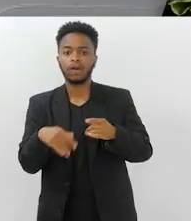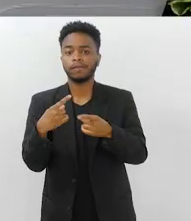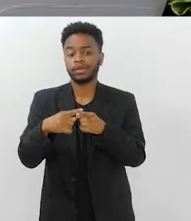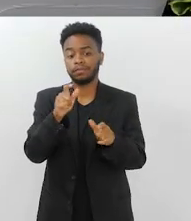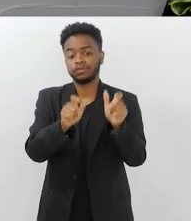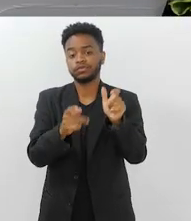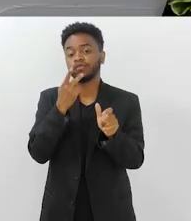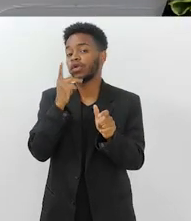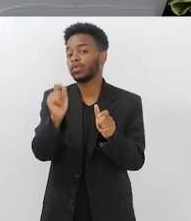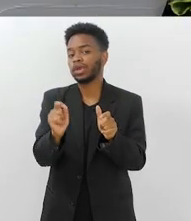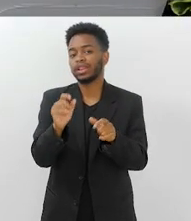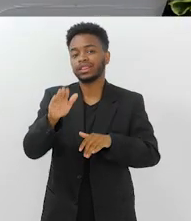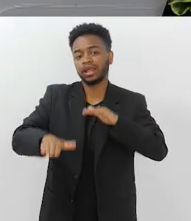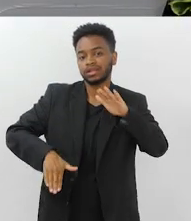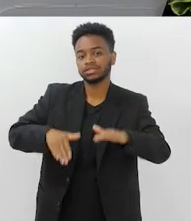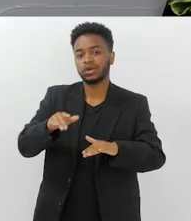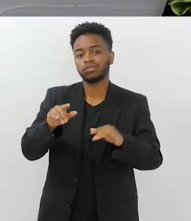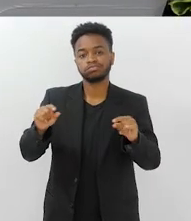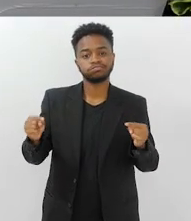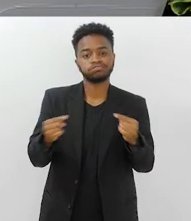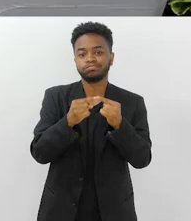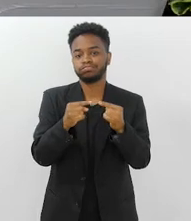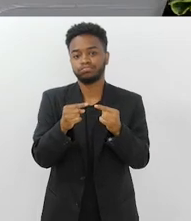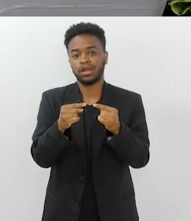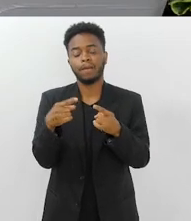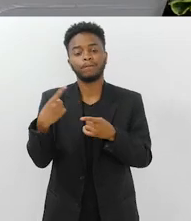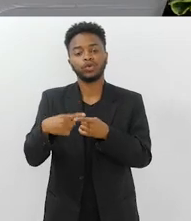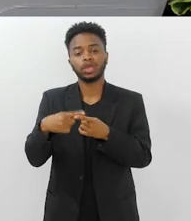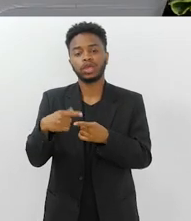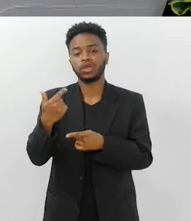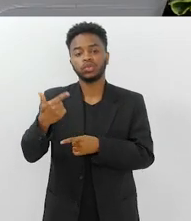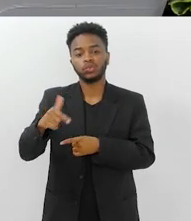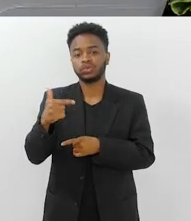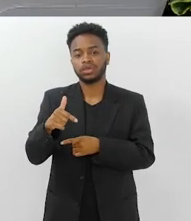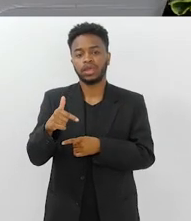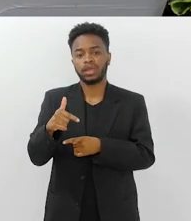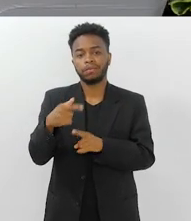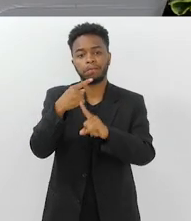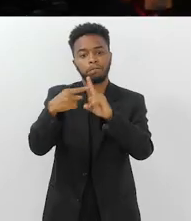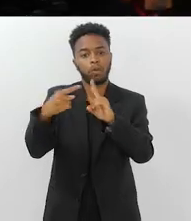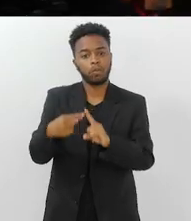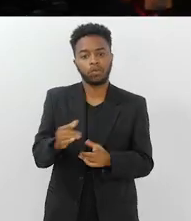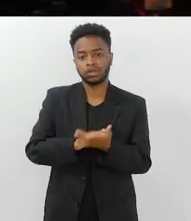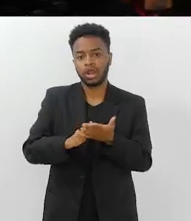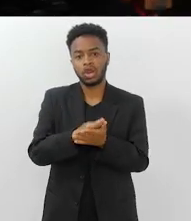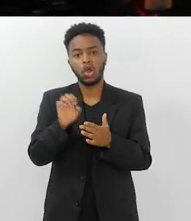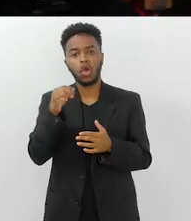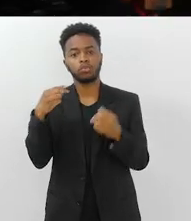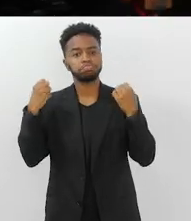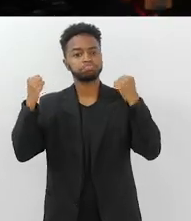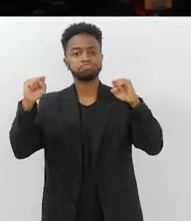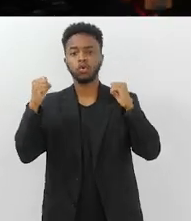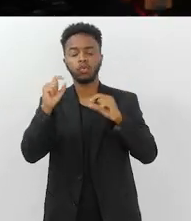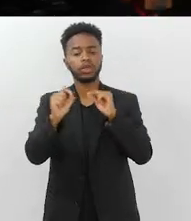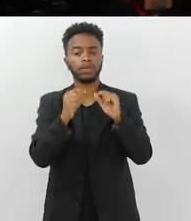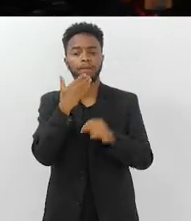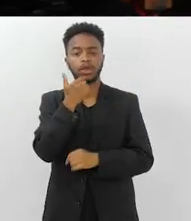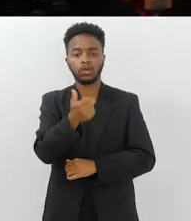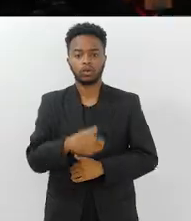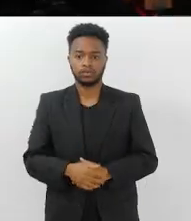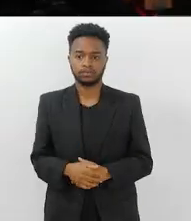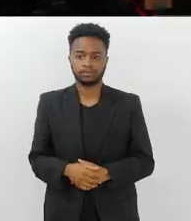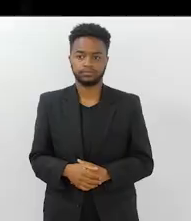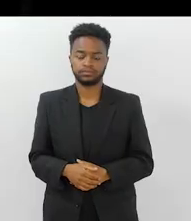escuta-se dizer que natação é uma atividade física muito adequada porque não tem nenhum tipo de restrição ou é musculação, o é melhor?